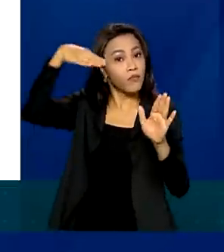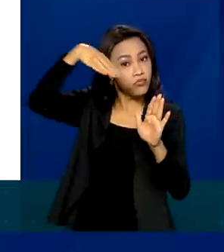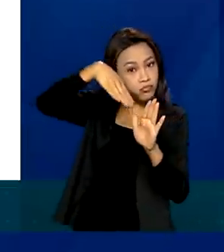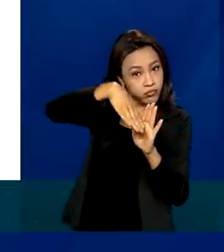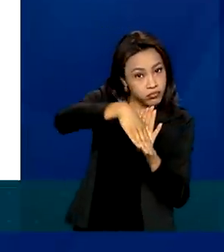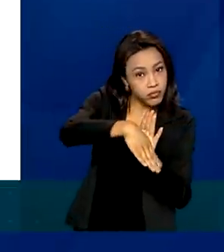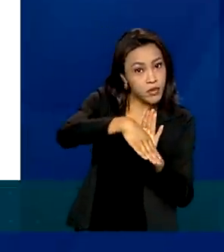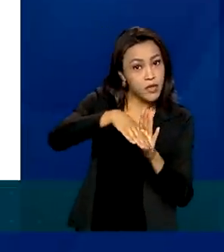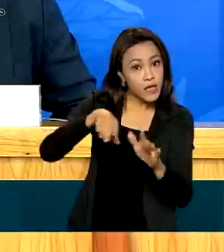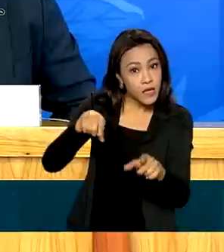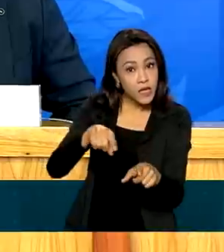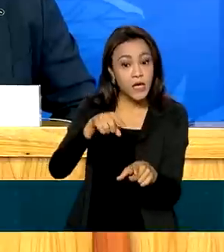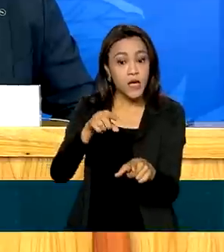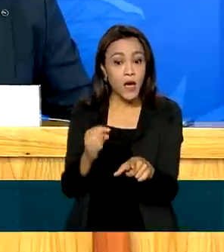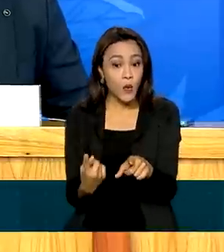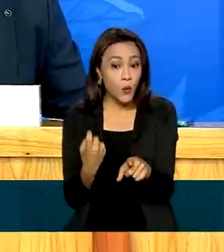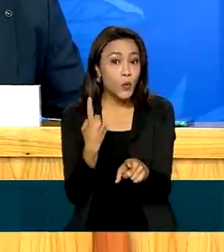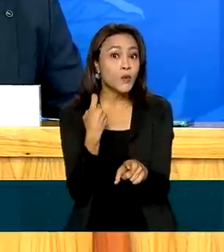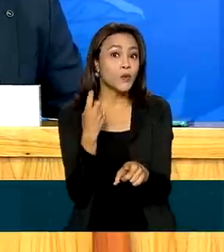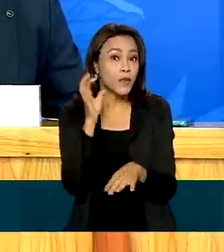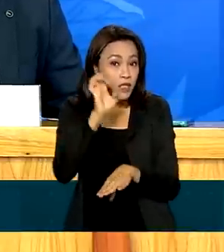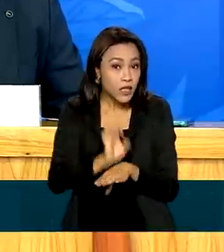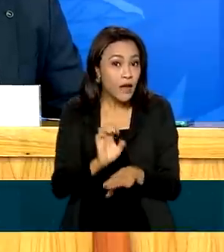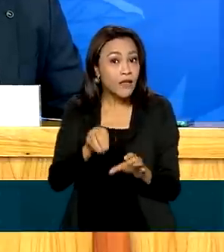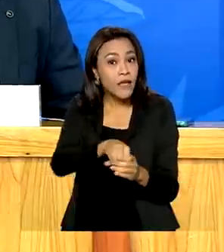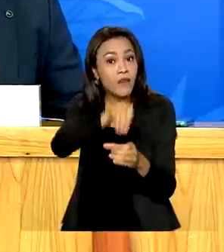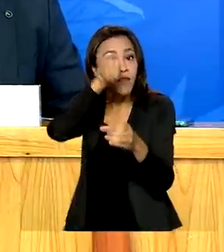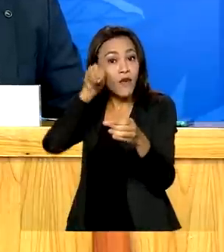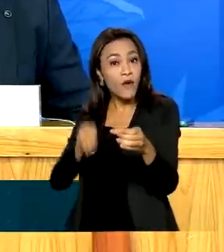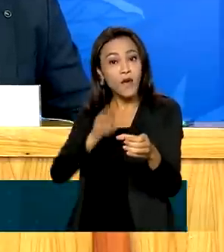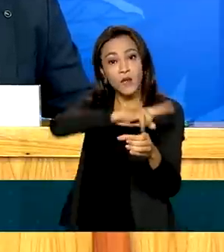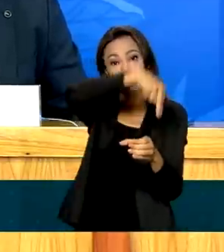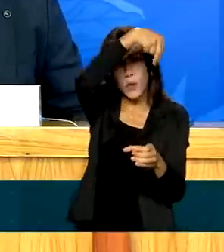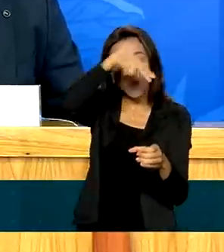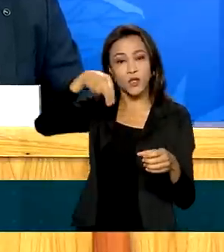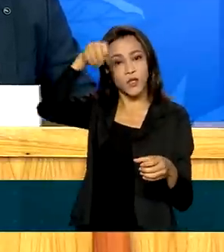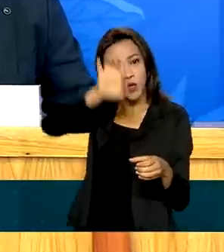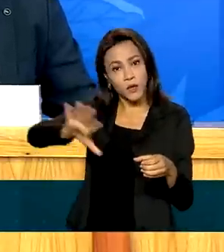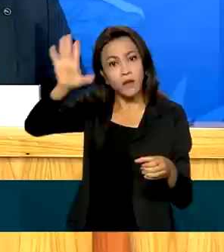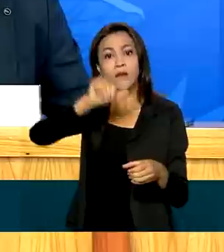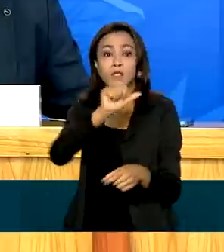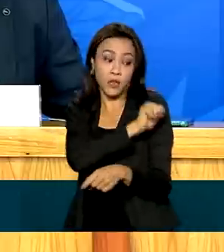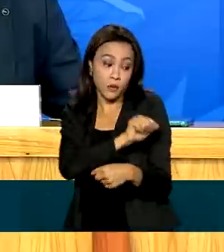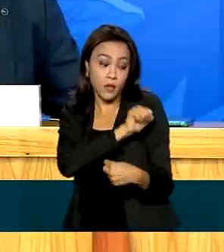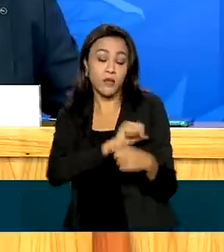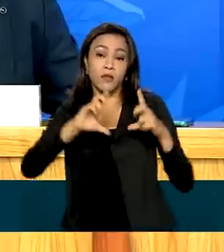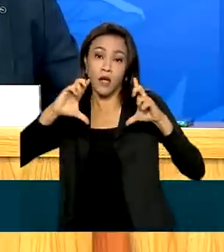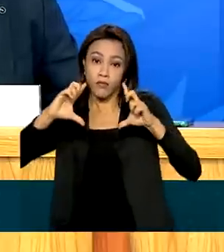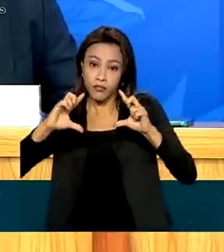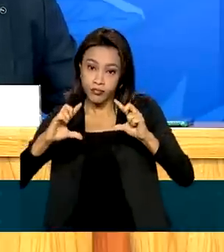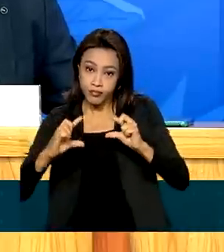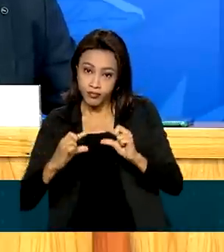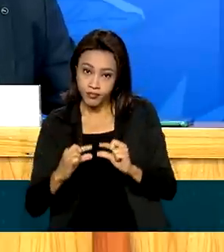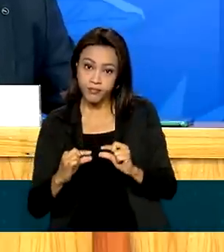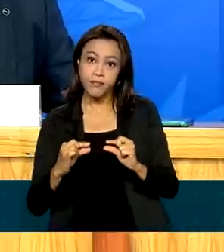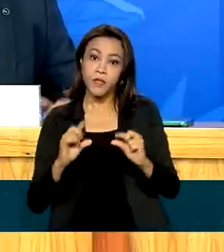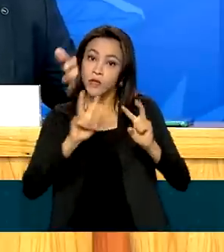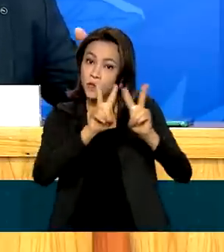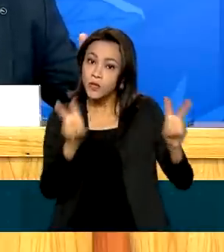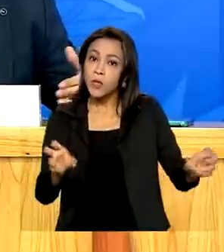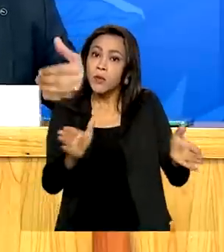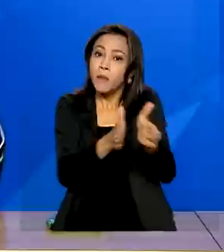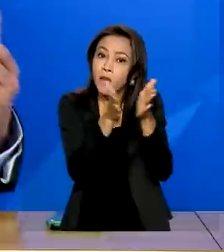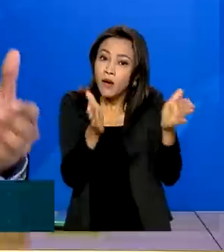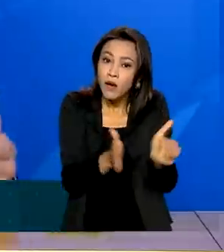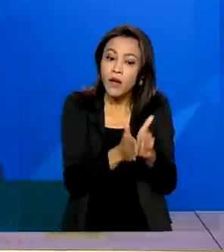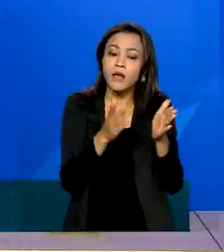único estado fora do norte e nordeste em que você tem uma queda expressiva na pobreza. Mas, em